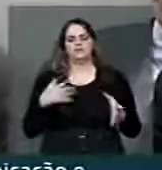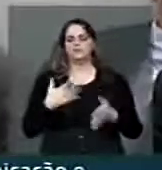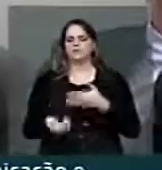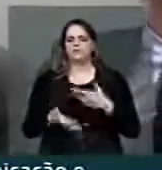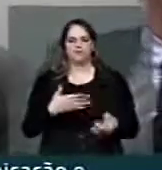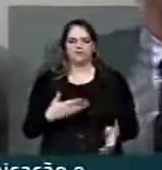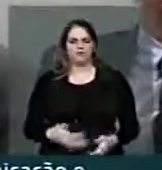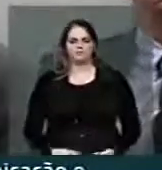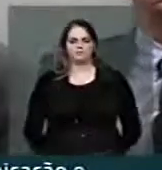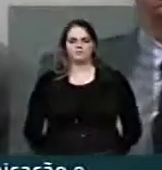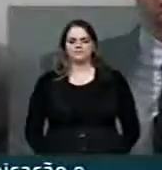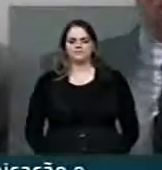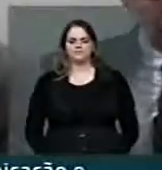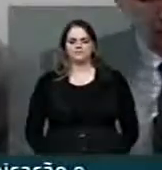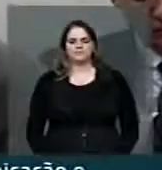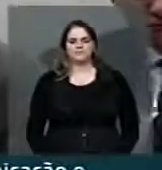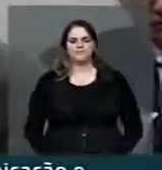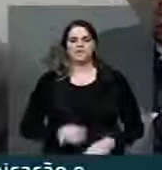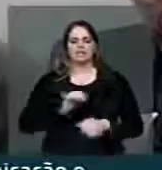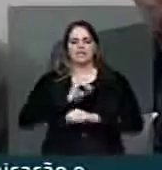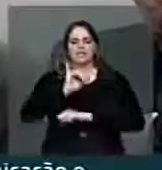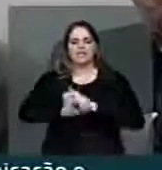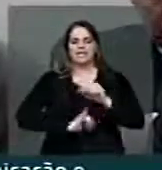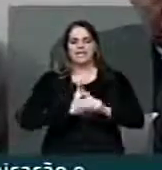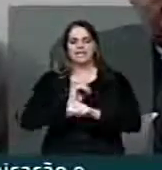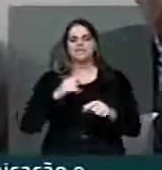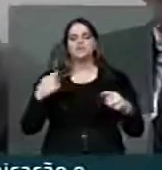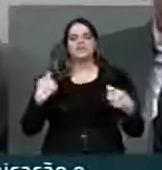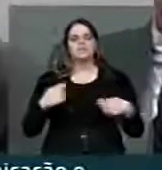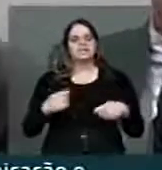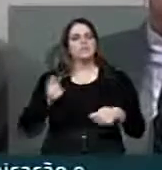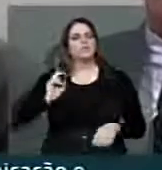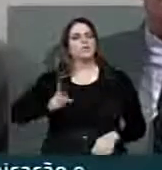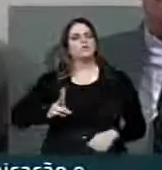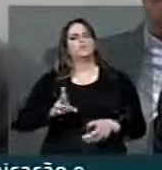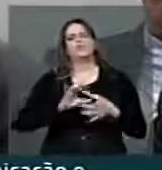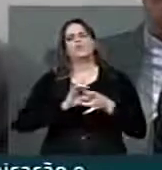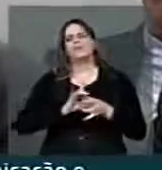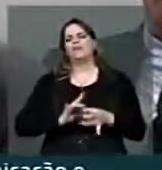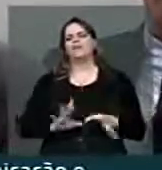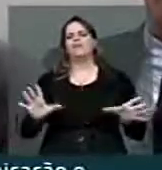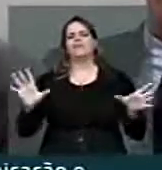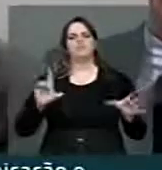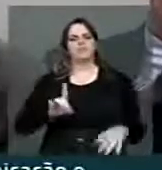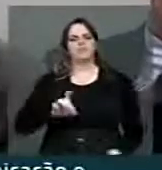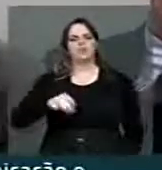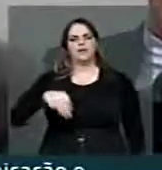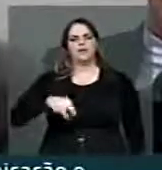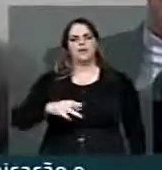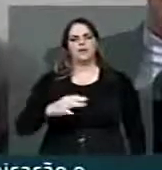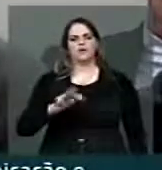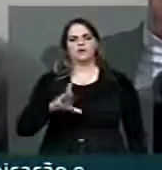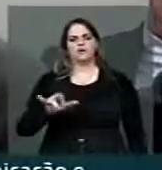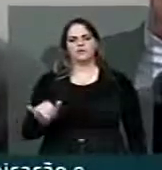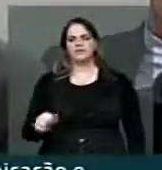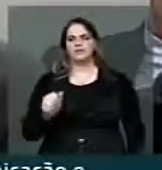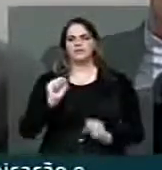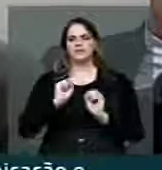pagar mais. A internet tem que continuar sendo livre, aberta, descentralizada e democrática para todos.